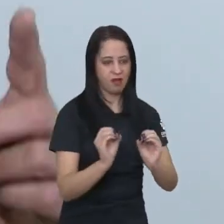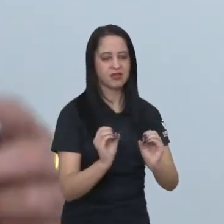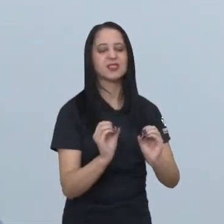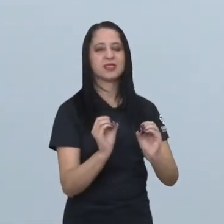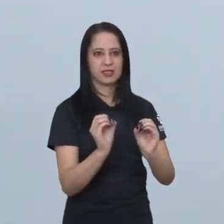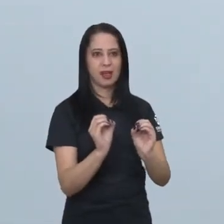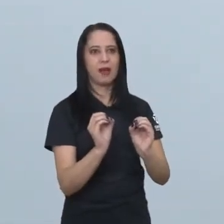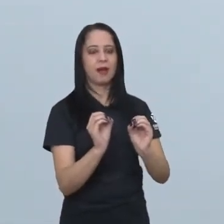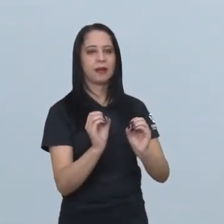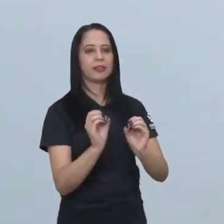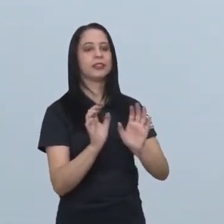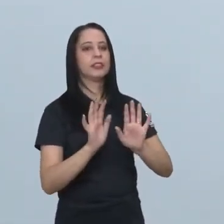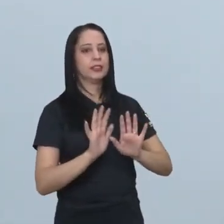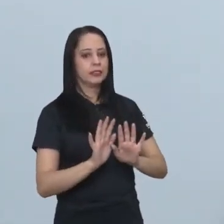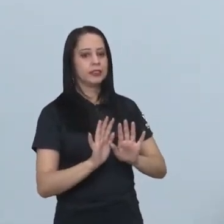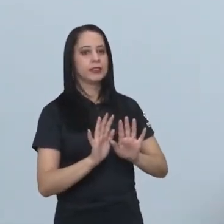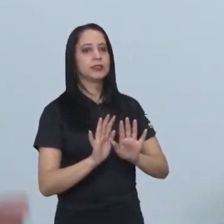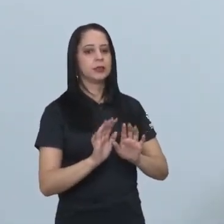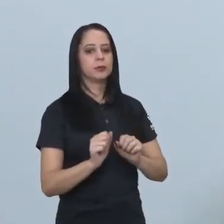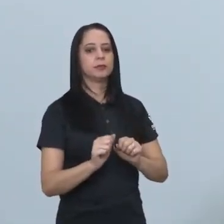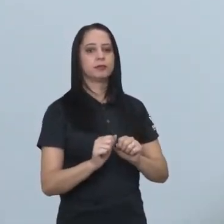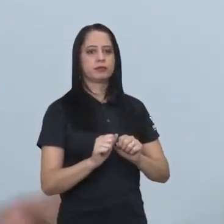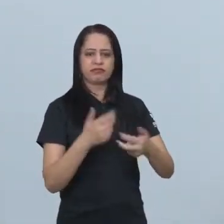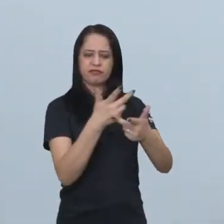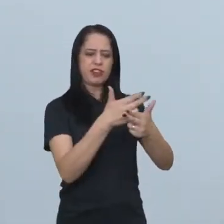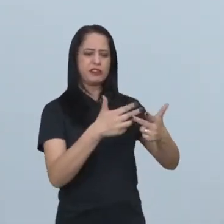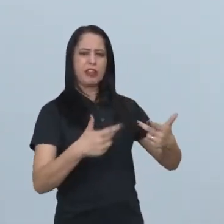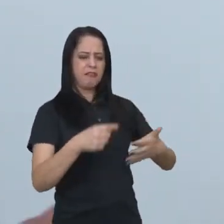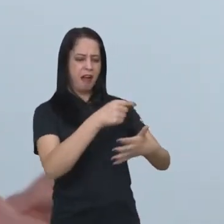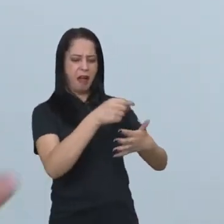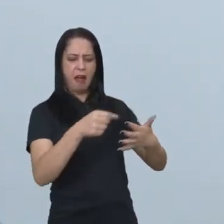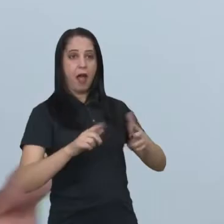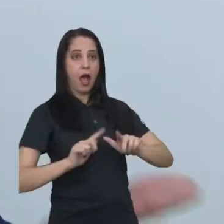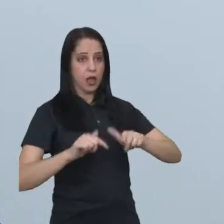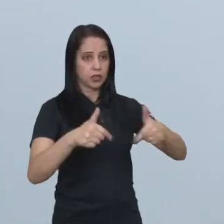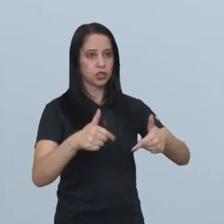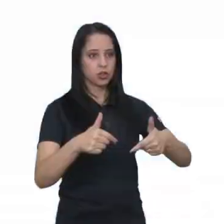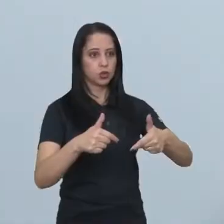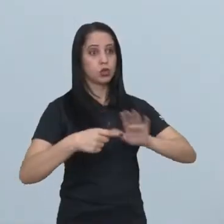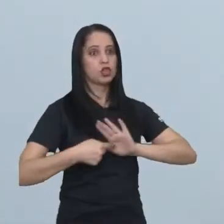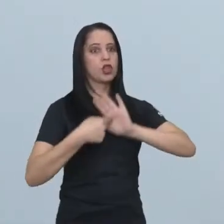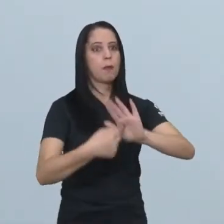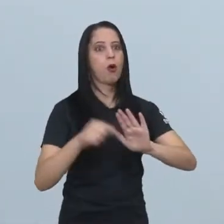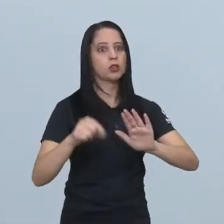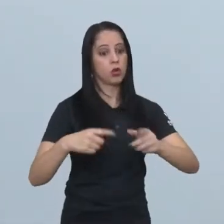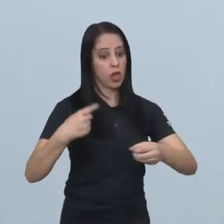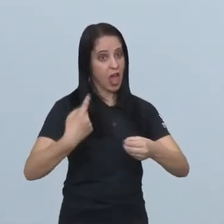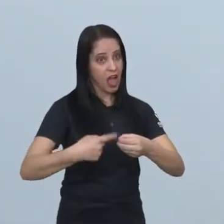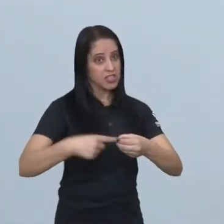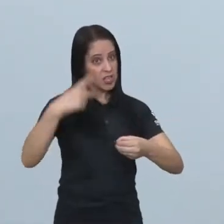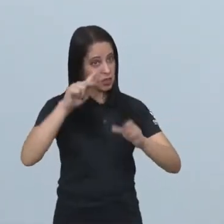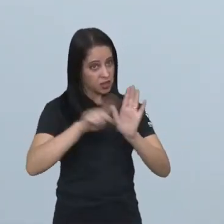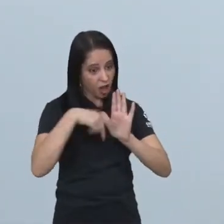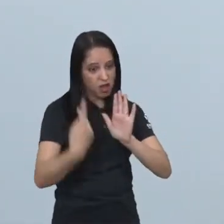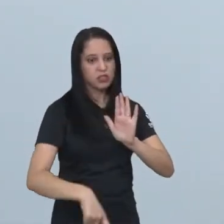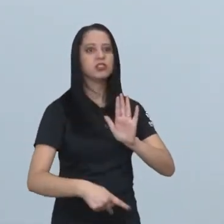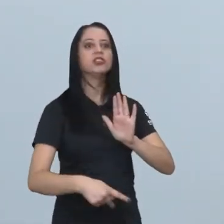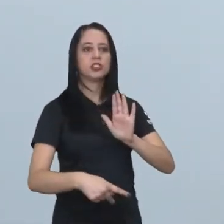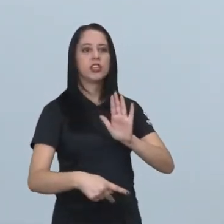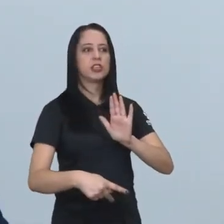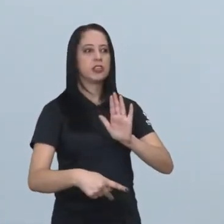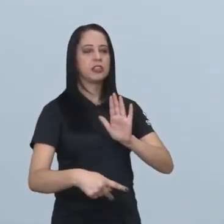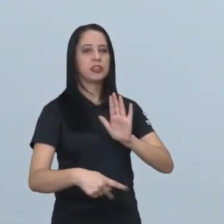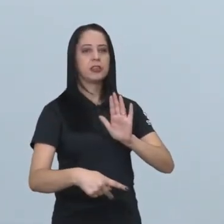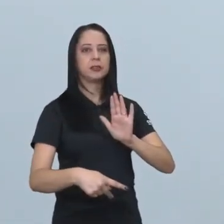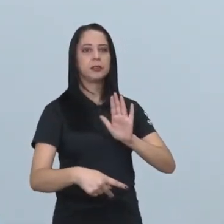quanto de gases que a gente acaba jogando, a gente deixa de jogar, deixa de poluir. São várias ações e isso passa para que a cidade